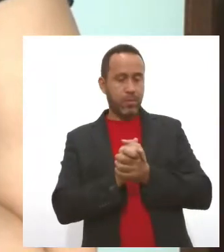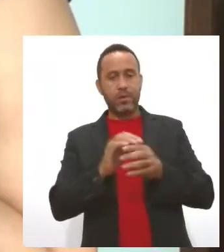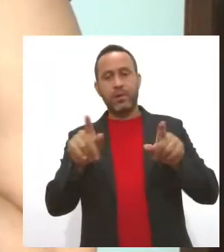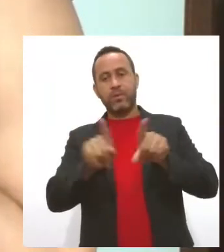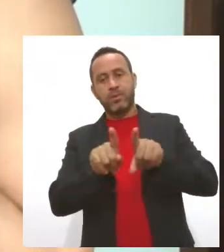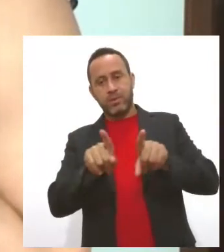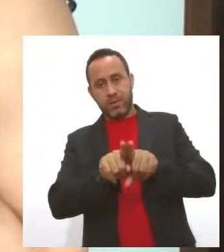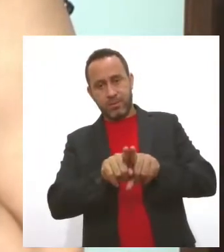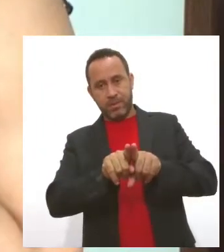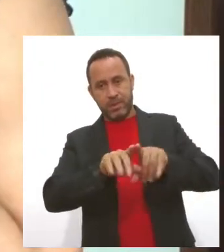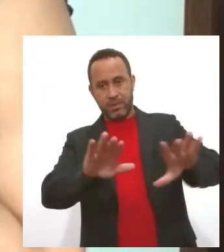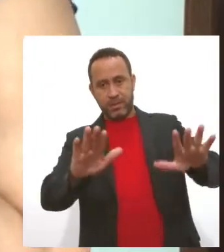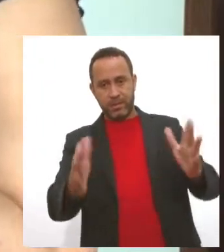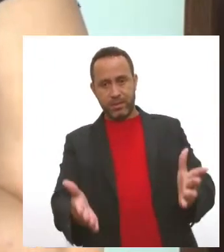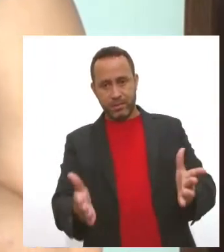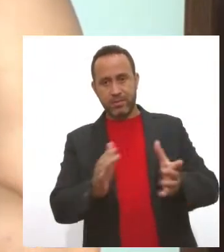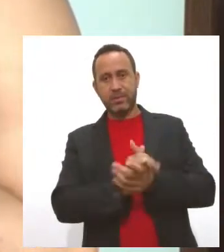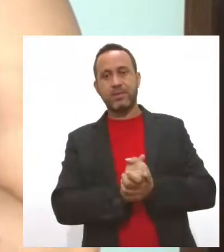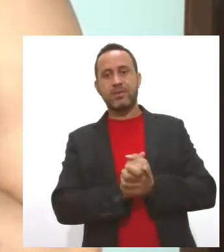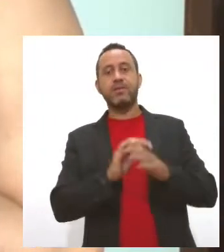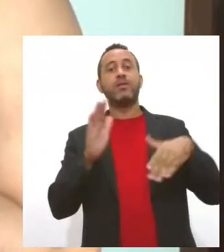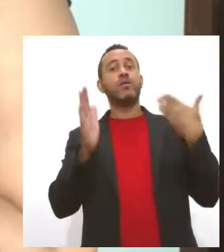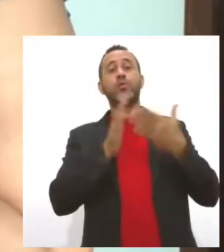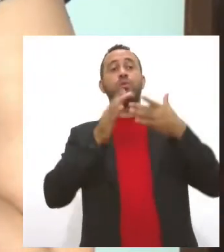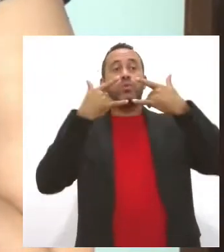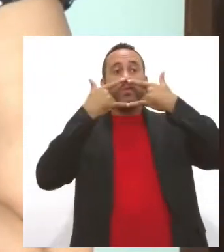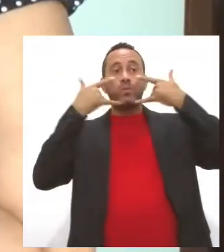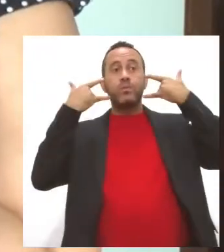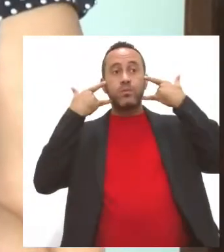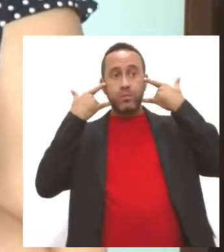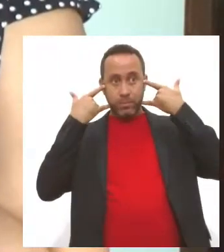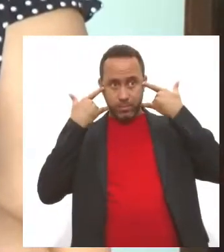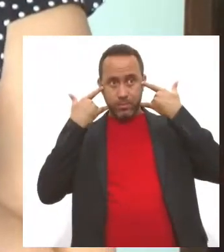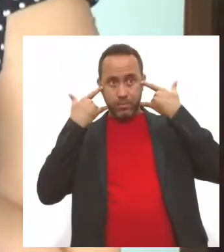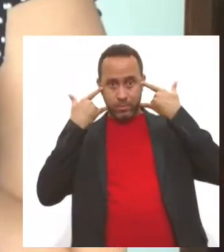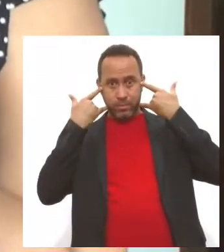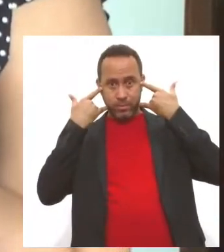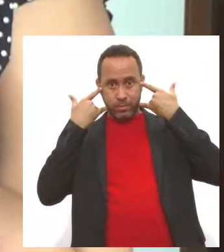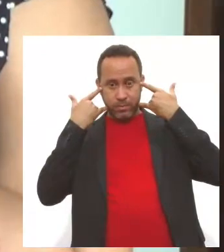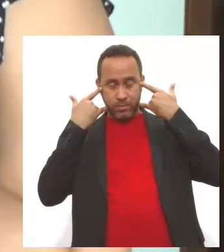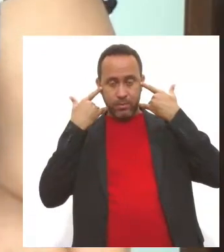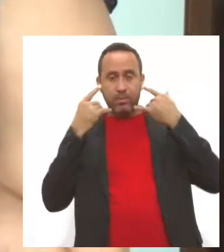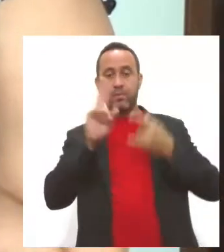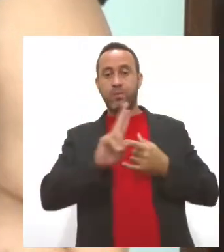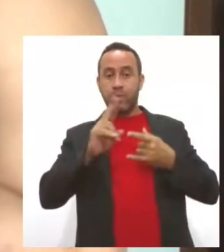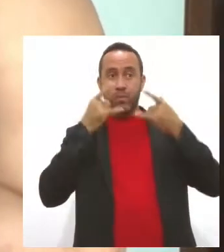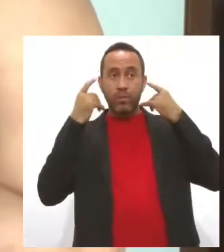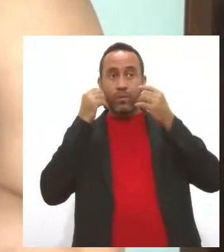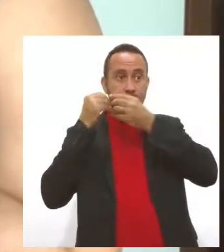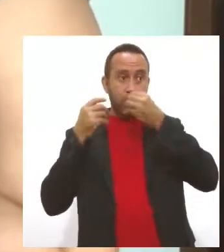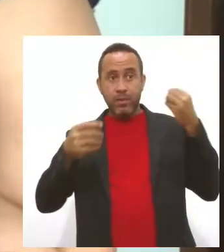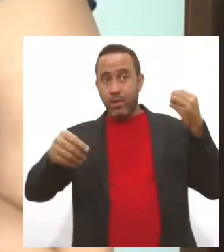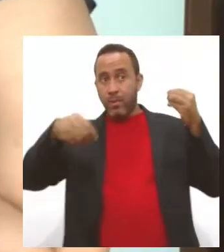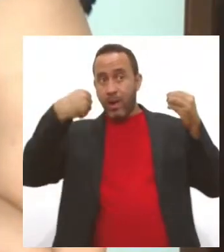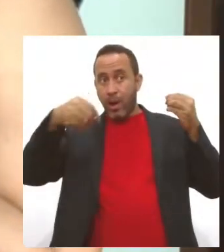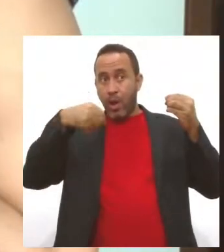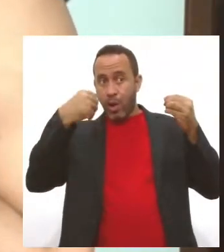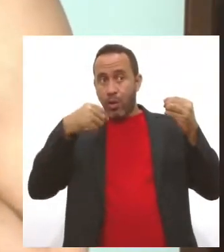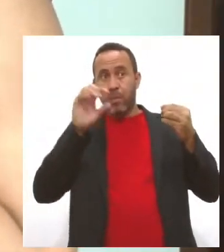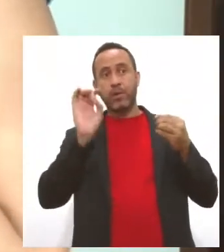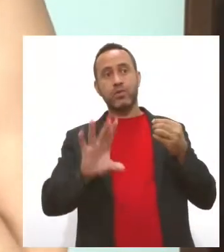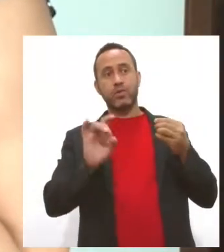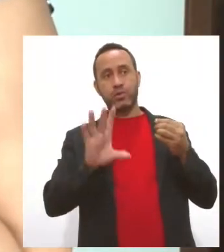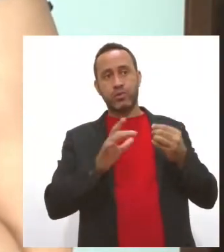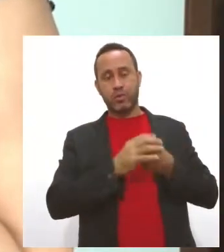mesas. E todos de máscara. Só vai retirar a máscara no horário de comer, da alimentação